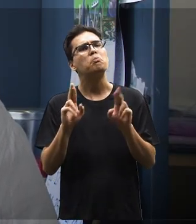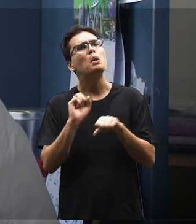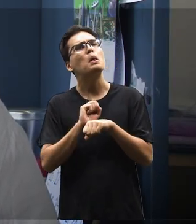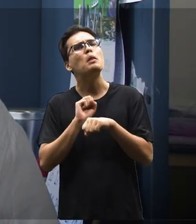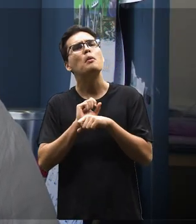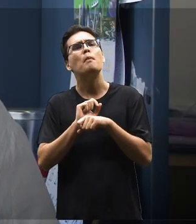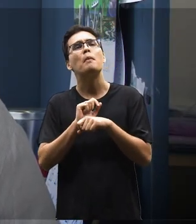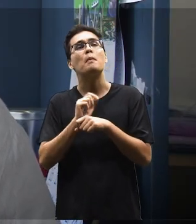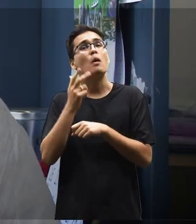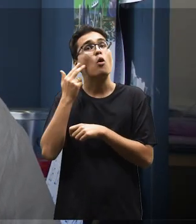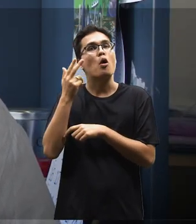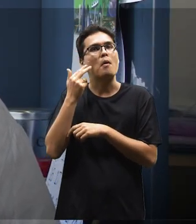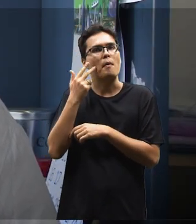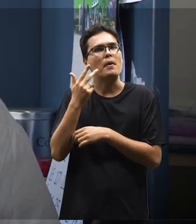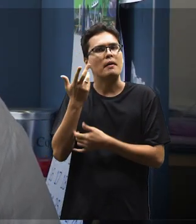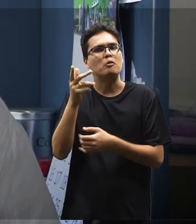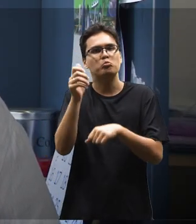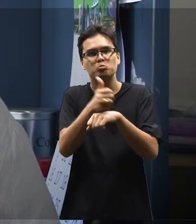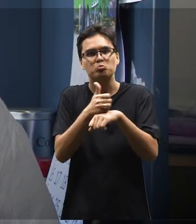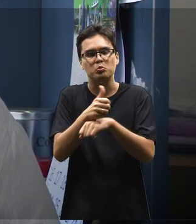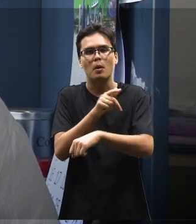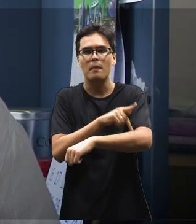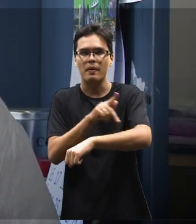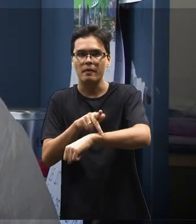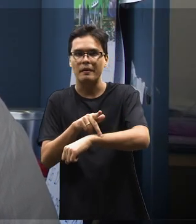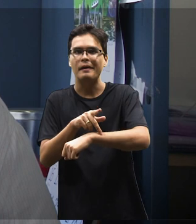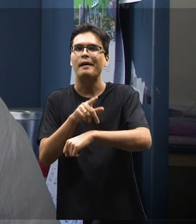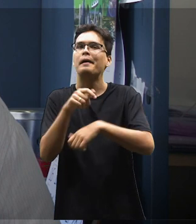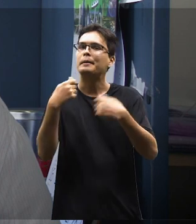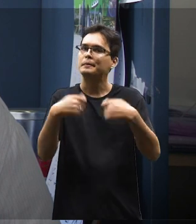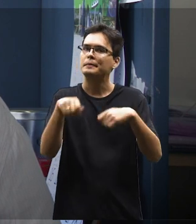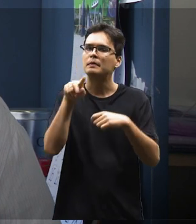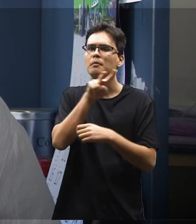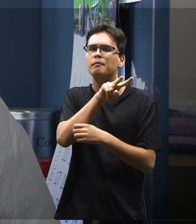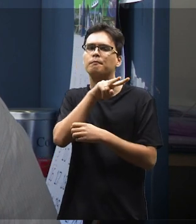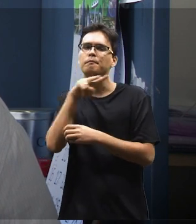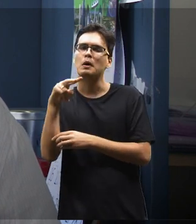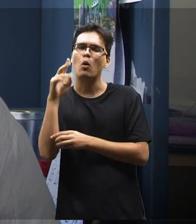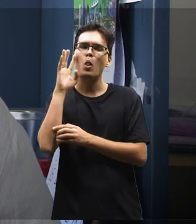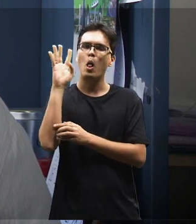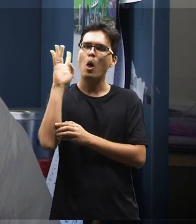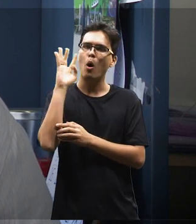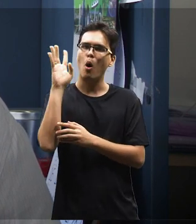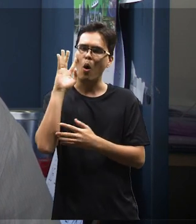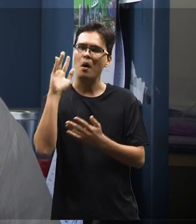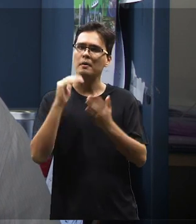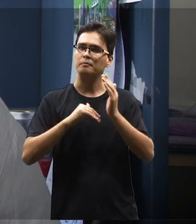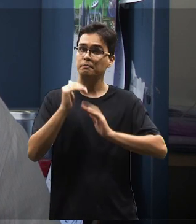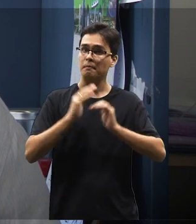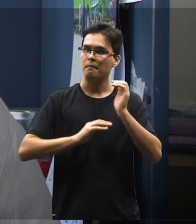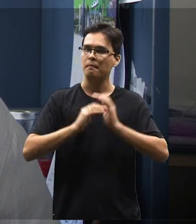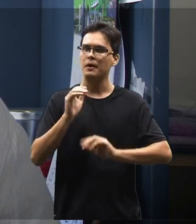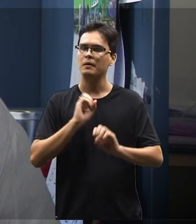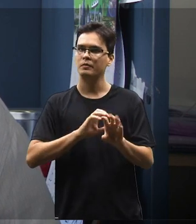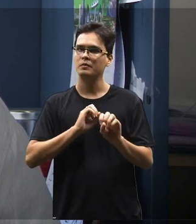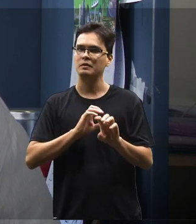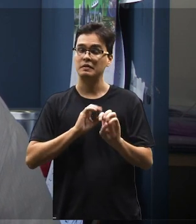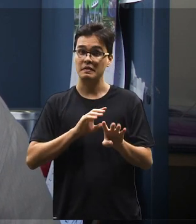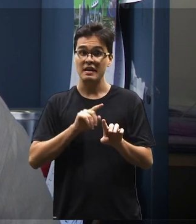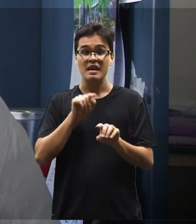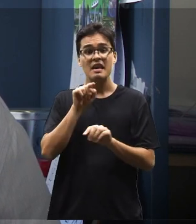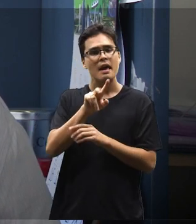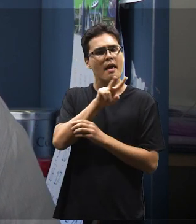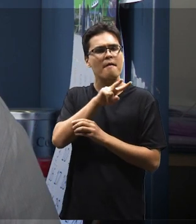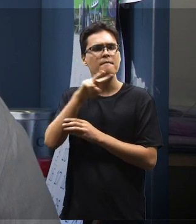do pedagogo é que ele tenha uma visão teórica da prática educativa e que essa visão teórica